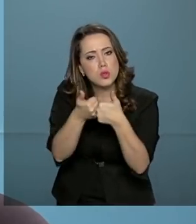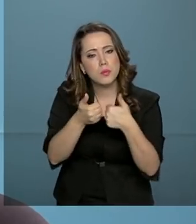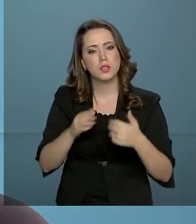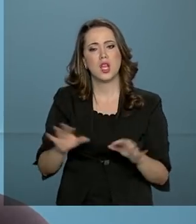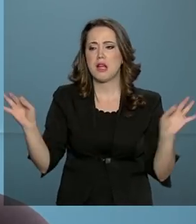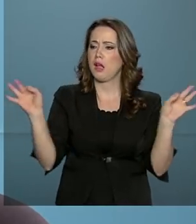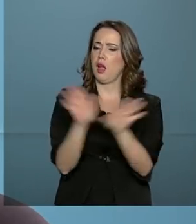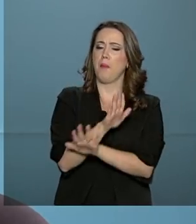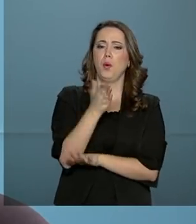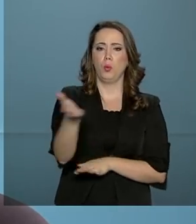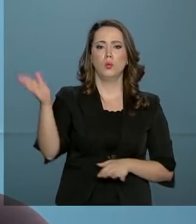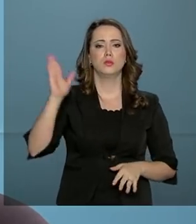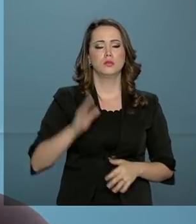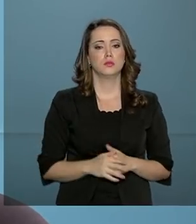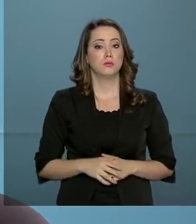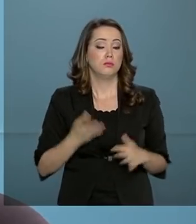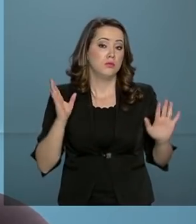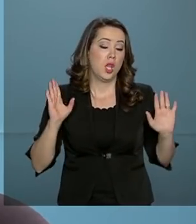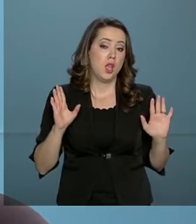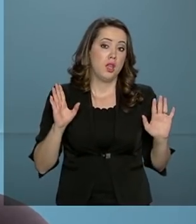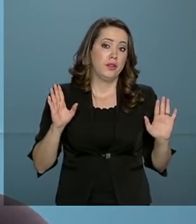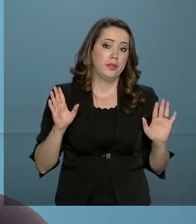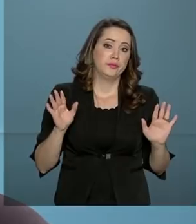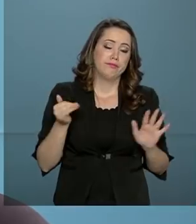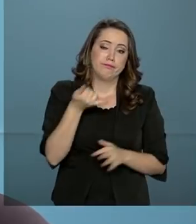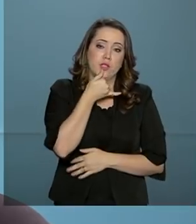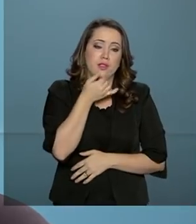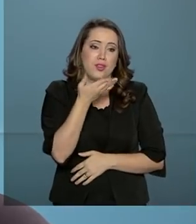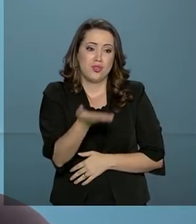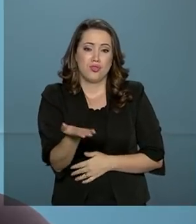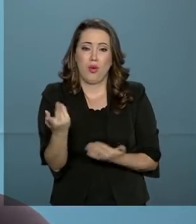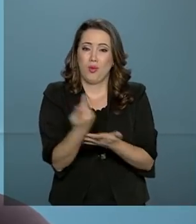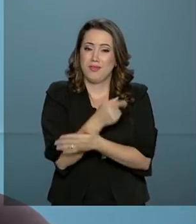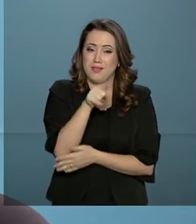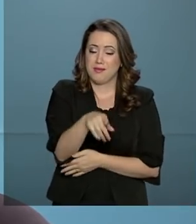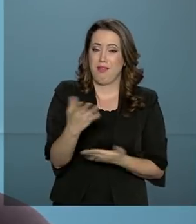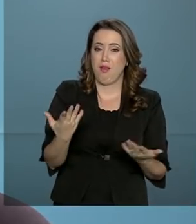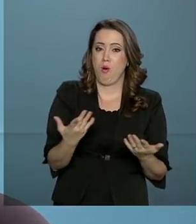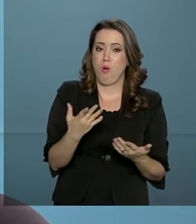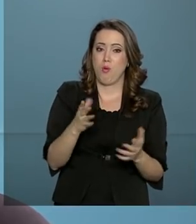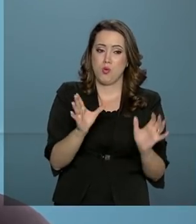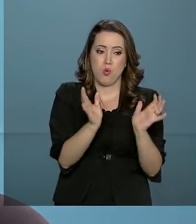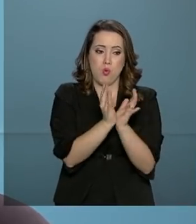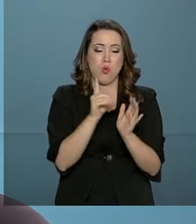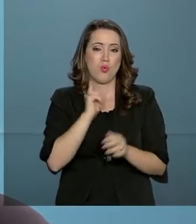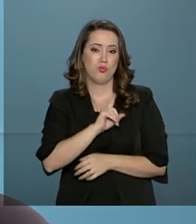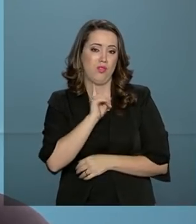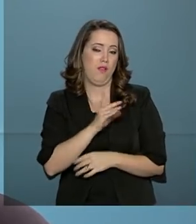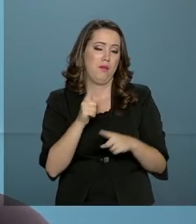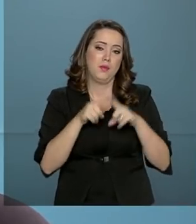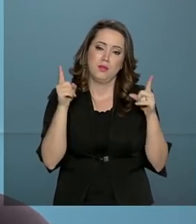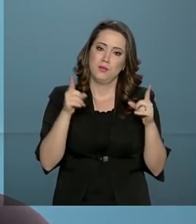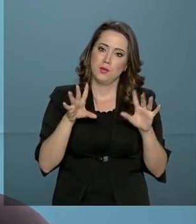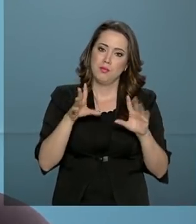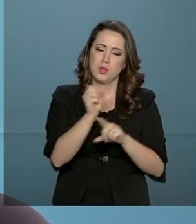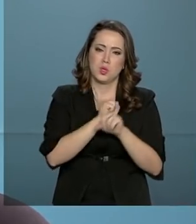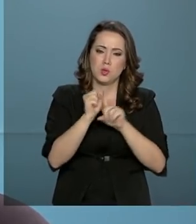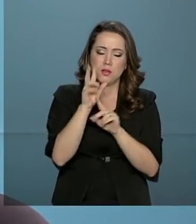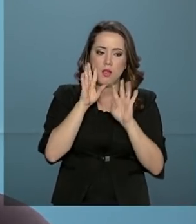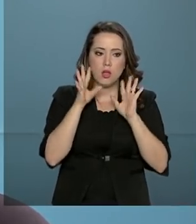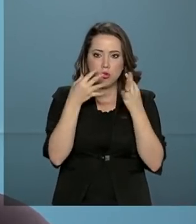Acabou essa história. Acabou. Infelizmente, teve que acontecer essa tragédia para que a sociedade toda se mobilizasse. Mas,